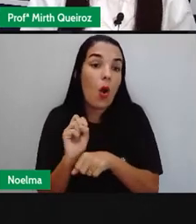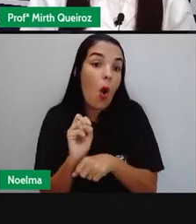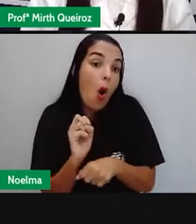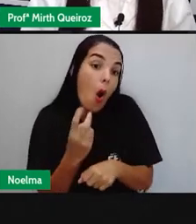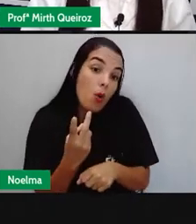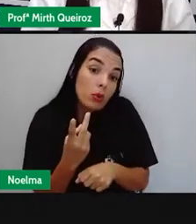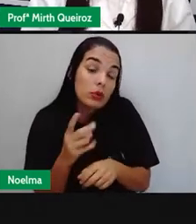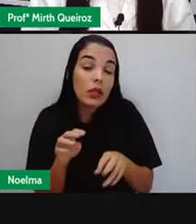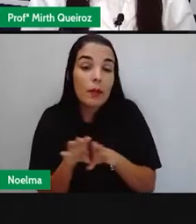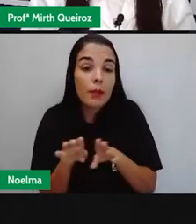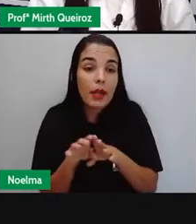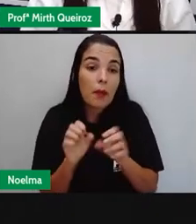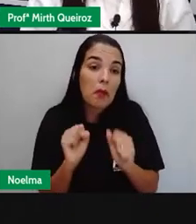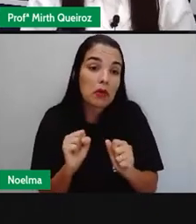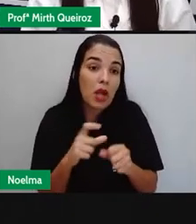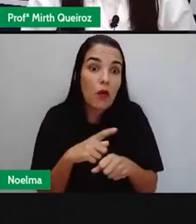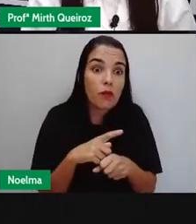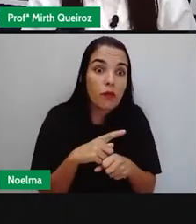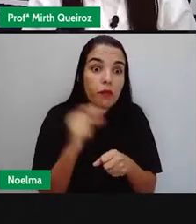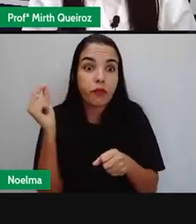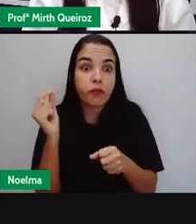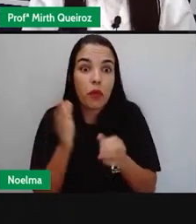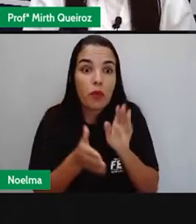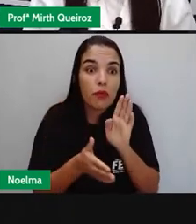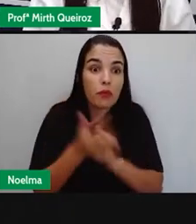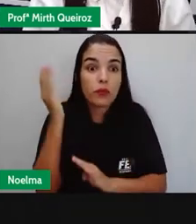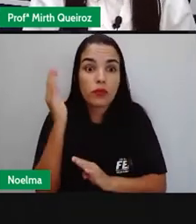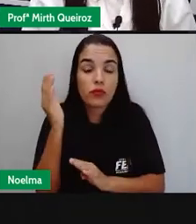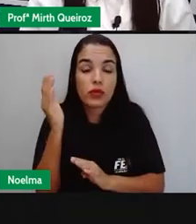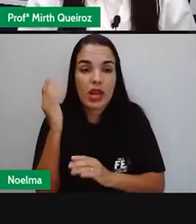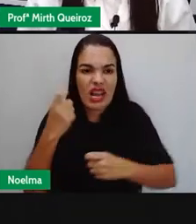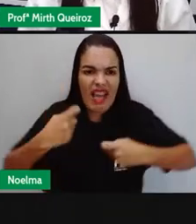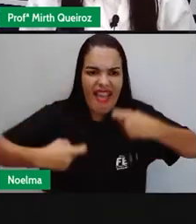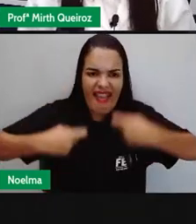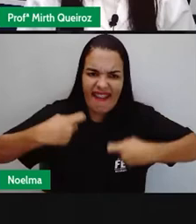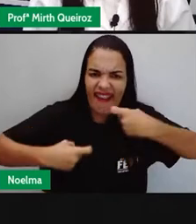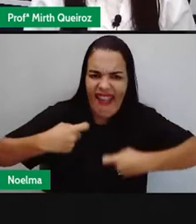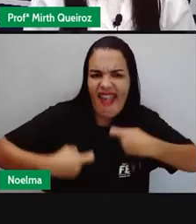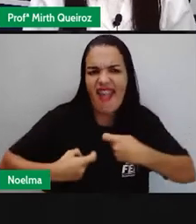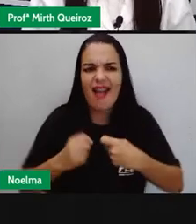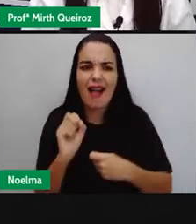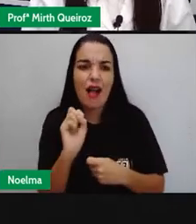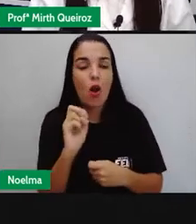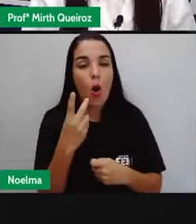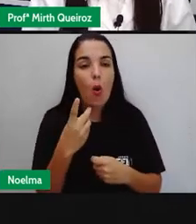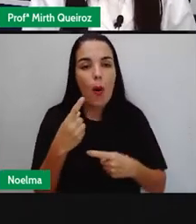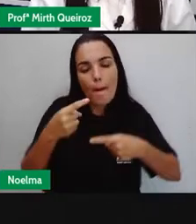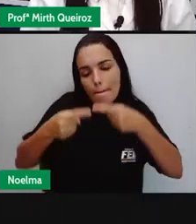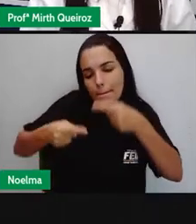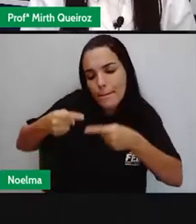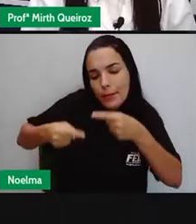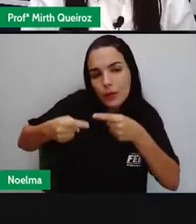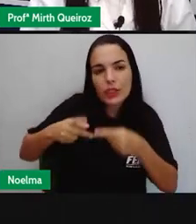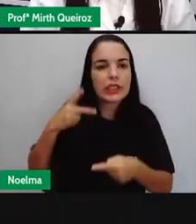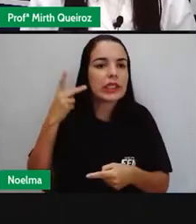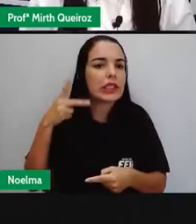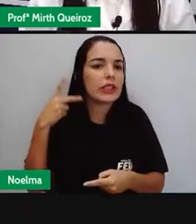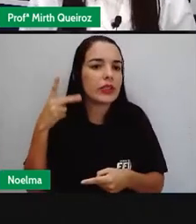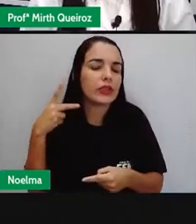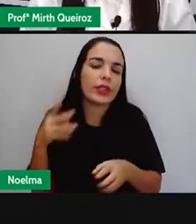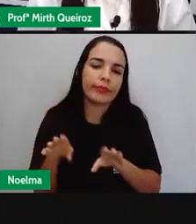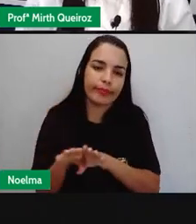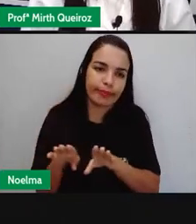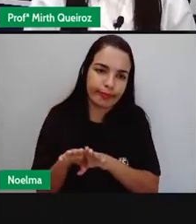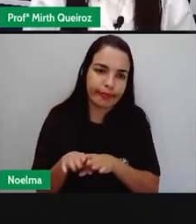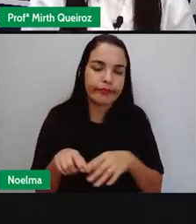fugindo de guerras, por questões políticas, eles acabam vindo para outro país, que